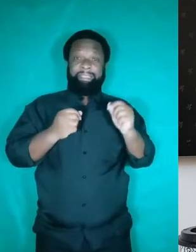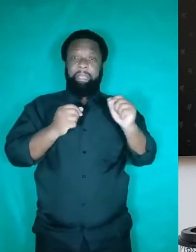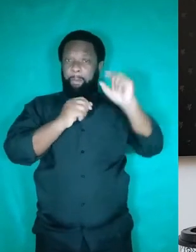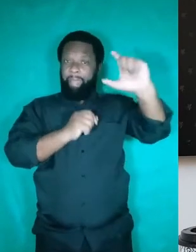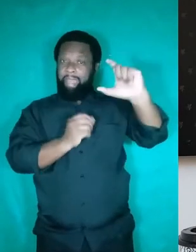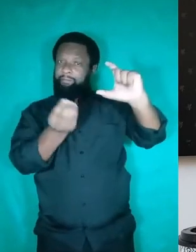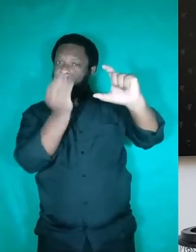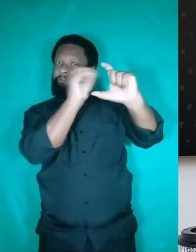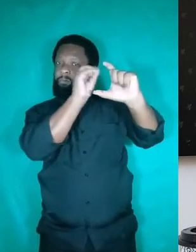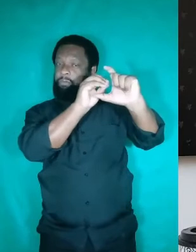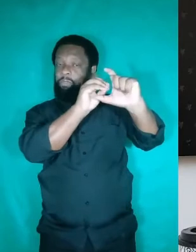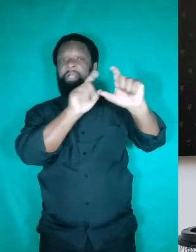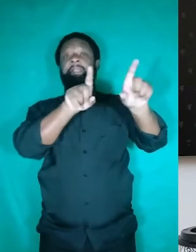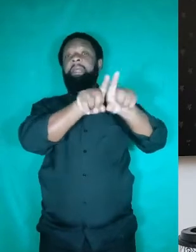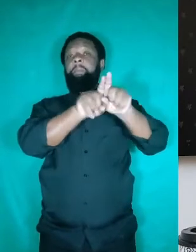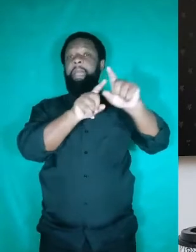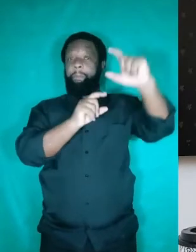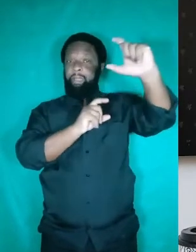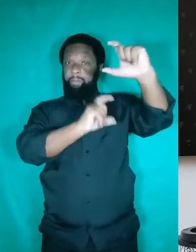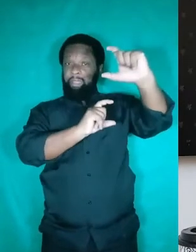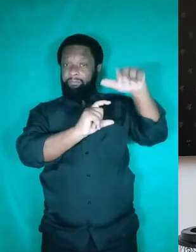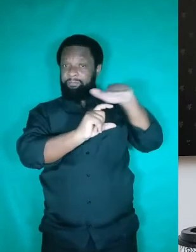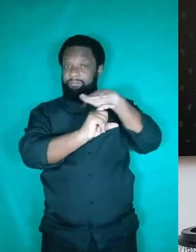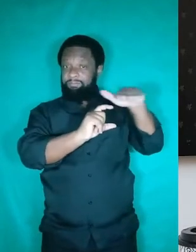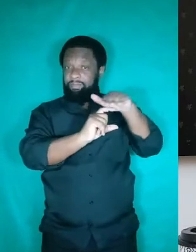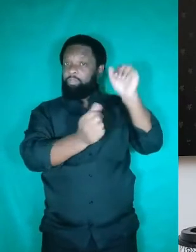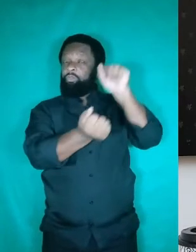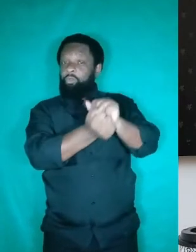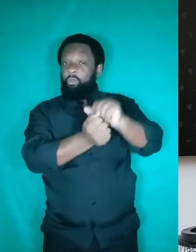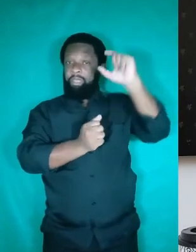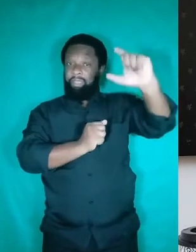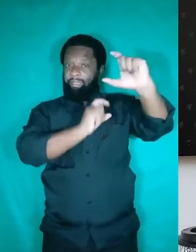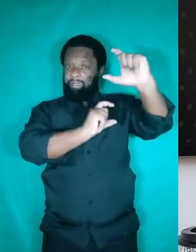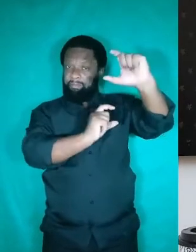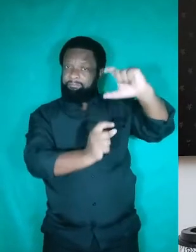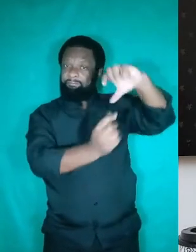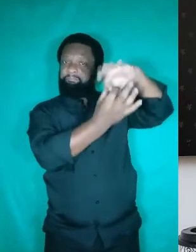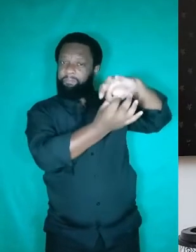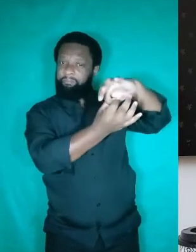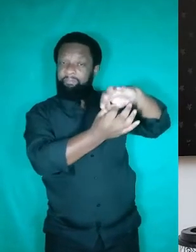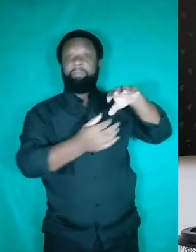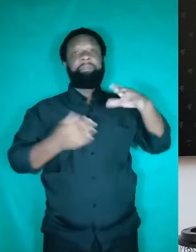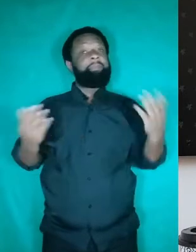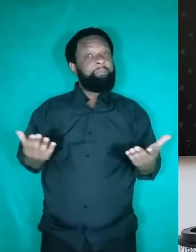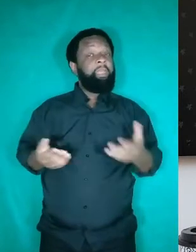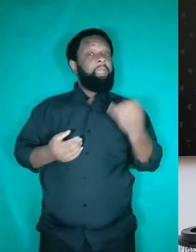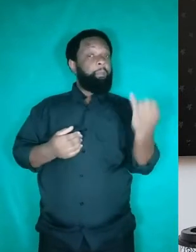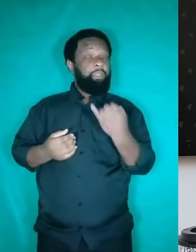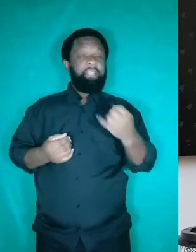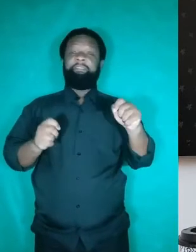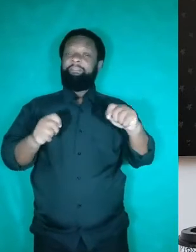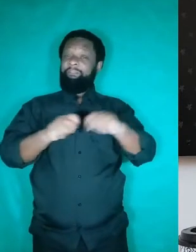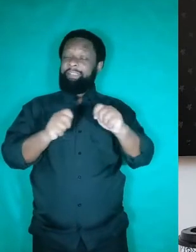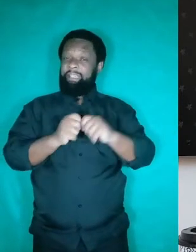parágrafos quanto entre os parágrafos, ligando um parágrafo ao outro. Então, é importante que a gente faça essa